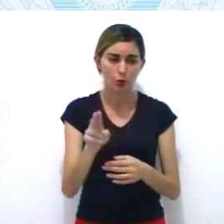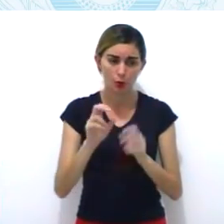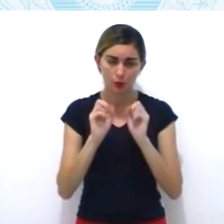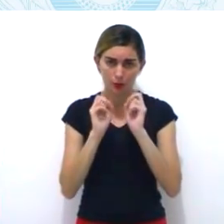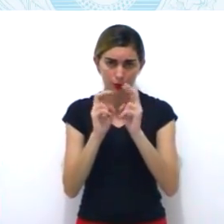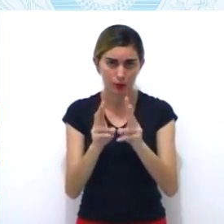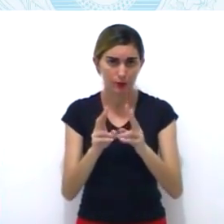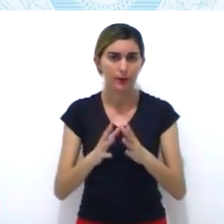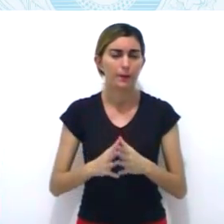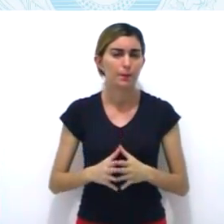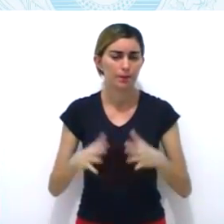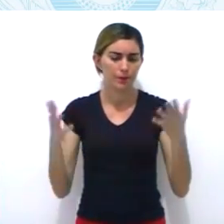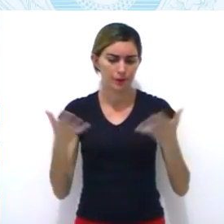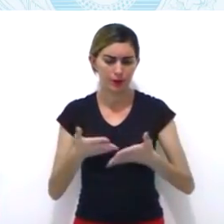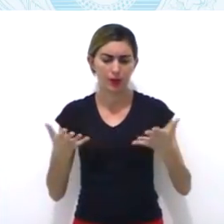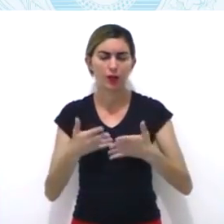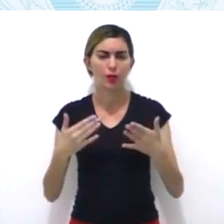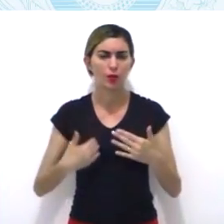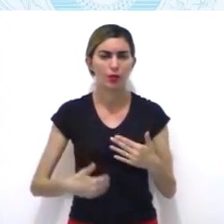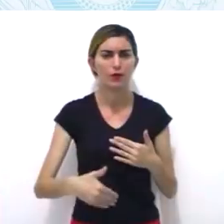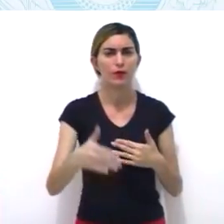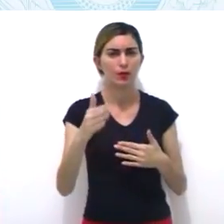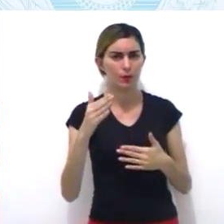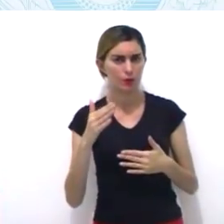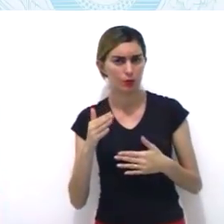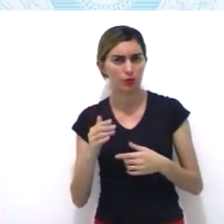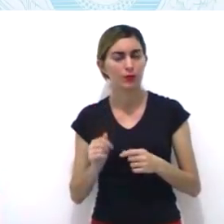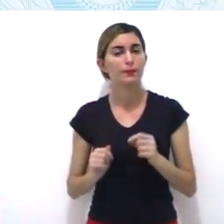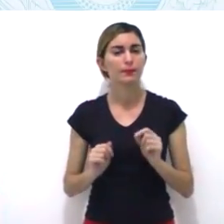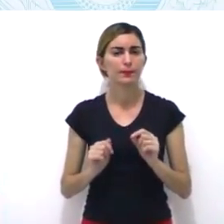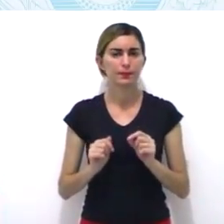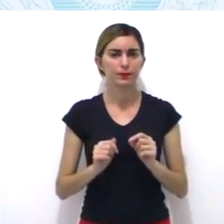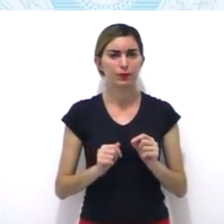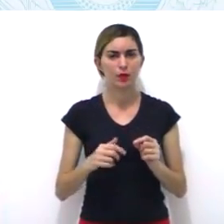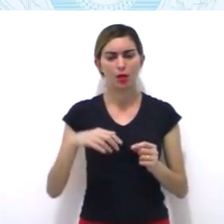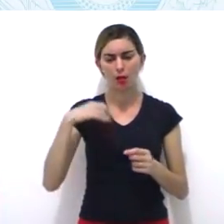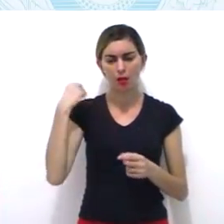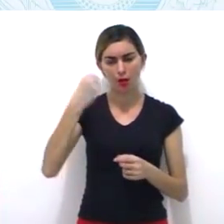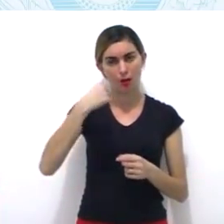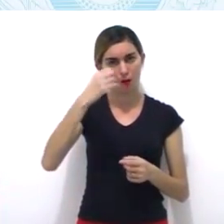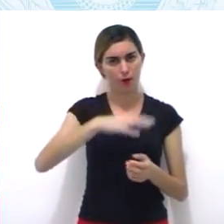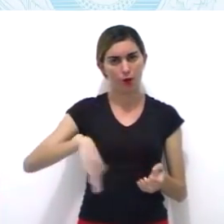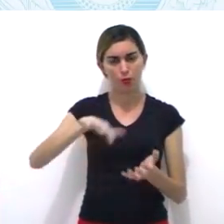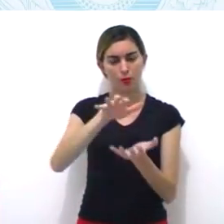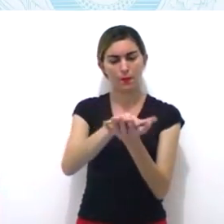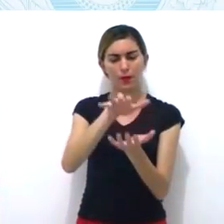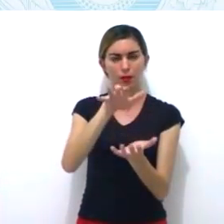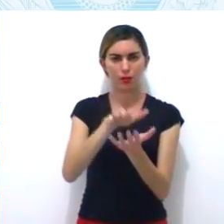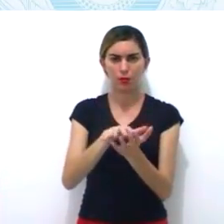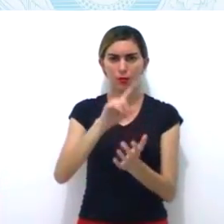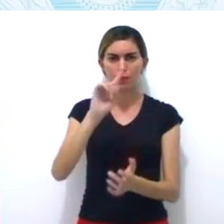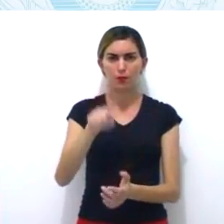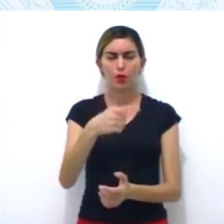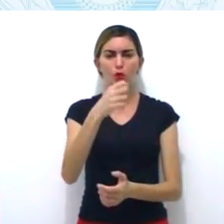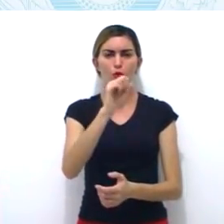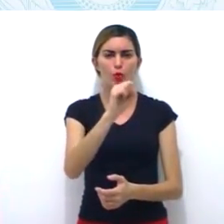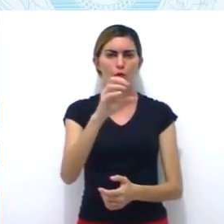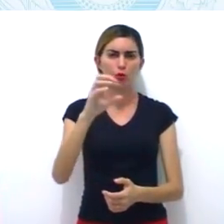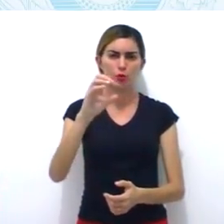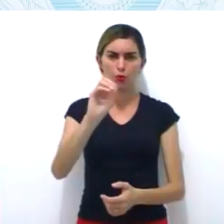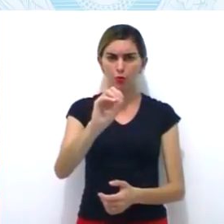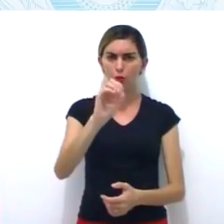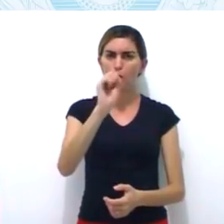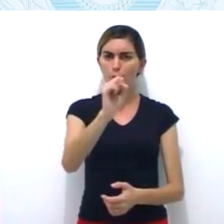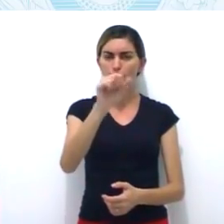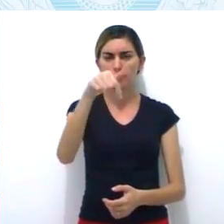1817. Eita! Chegamos a Pernambuco. Não poderíamos deixar de lado Pernambuco.